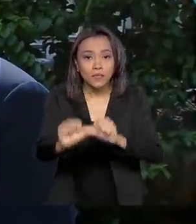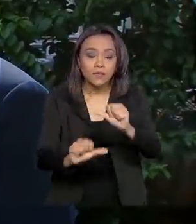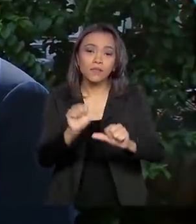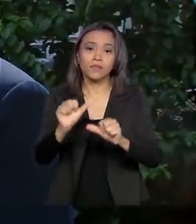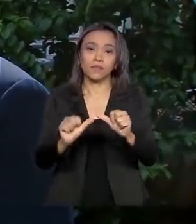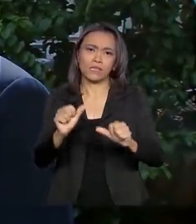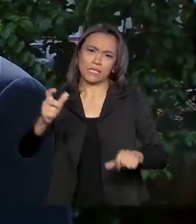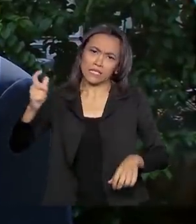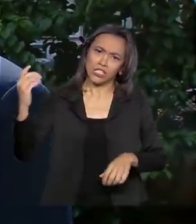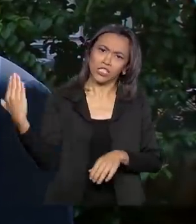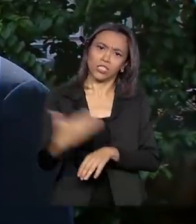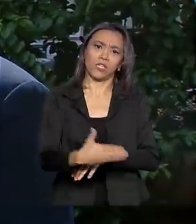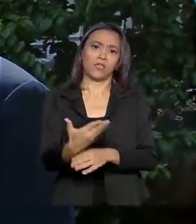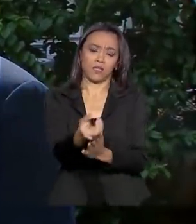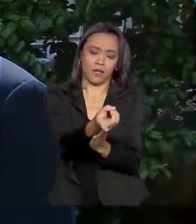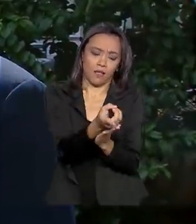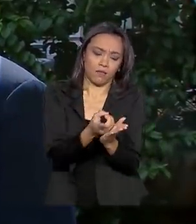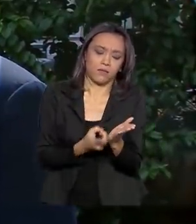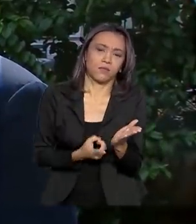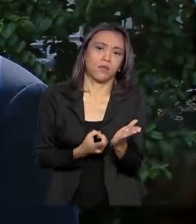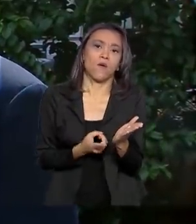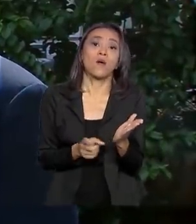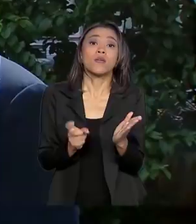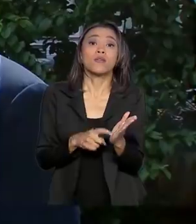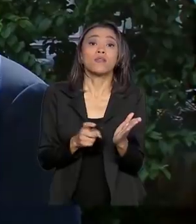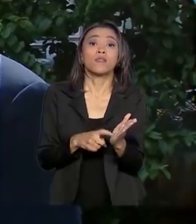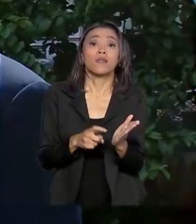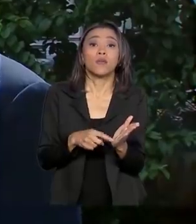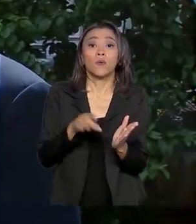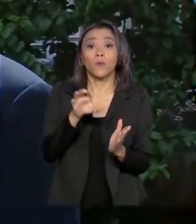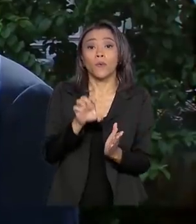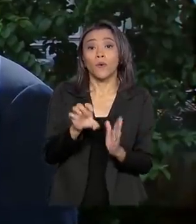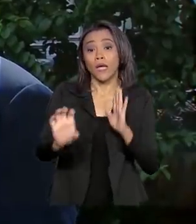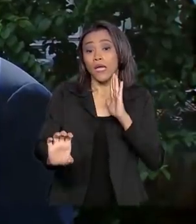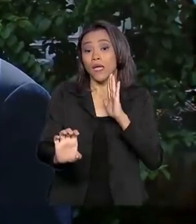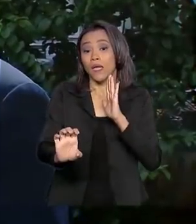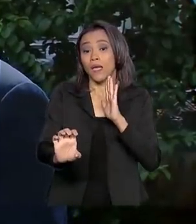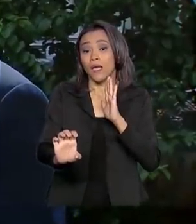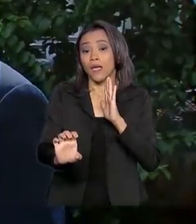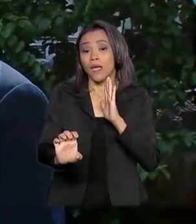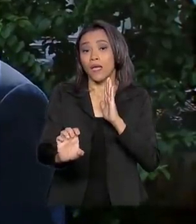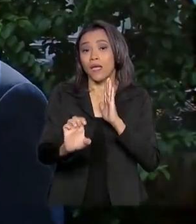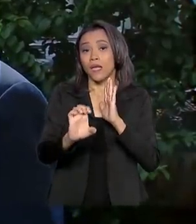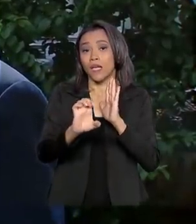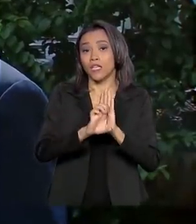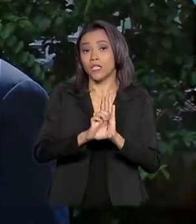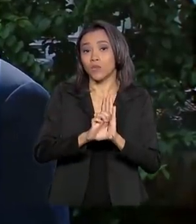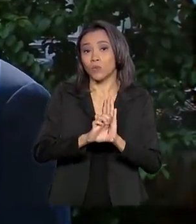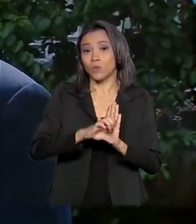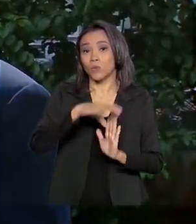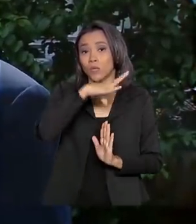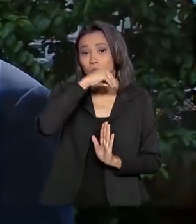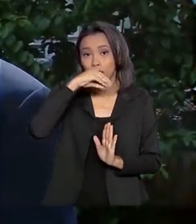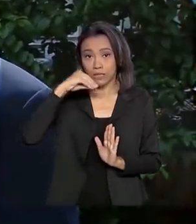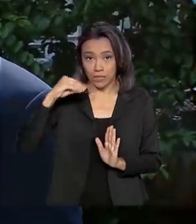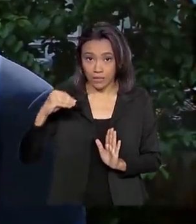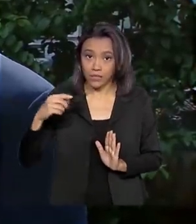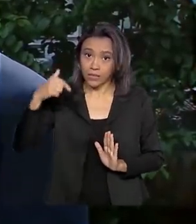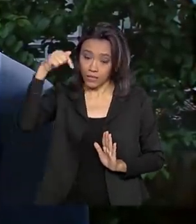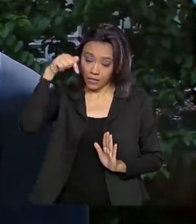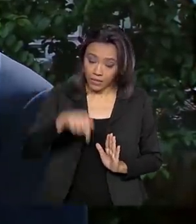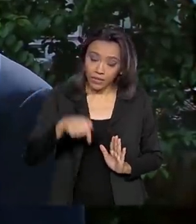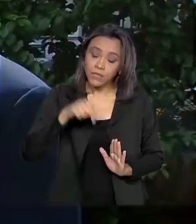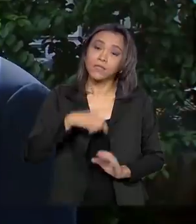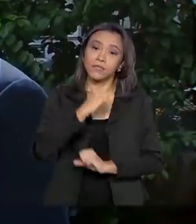declaração, aquele estatuto do adolescente, desculpa, do adolescente que já tínhamos e agora, nesse ano, foi